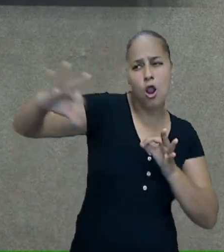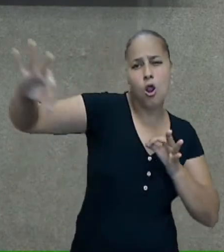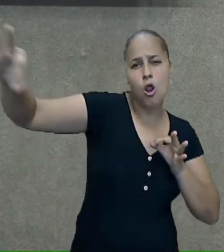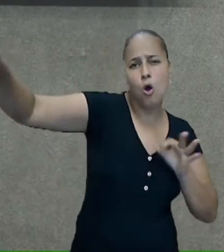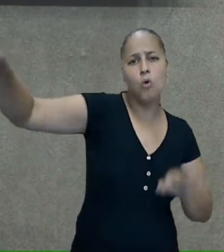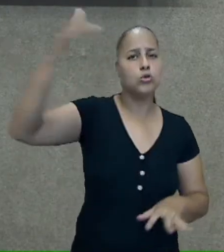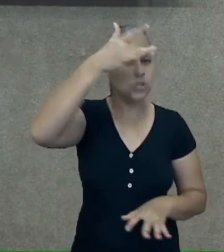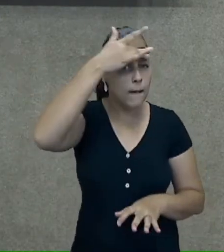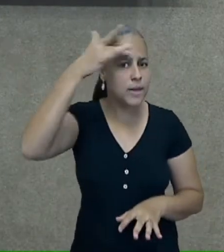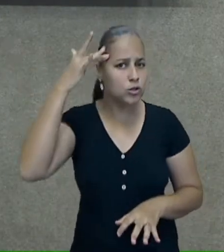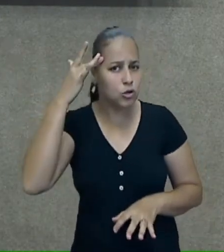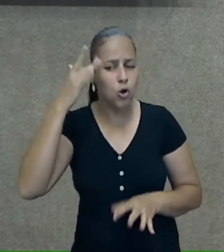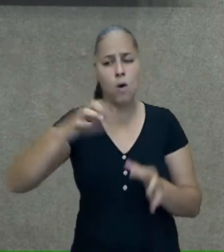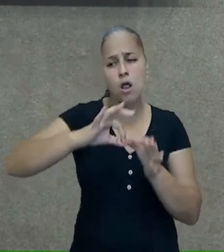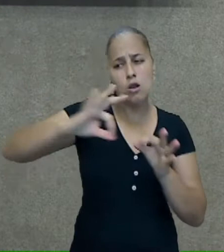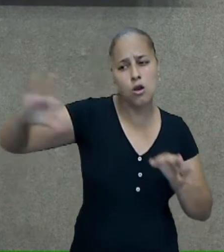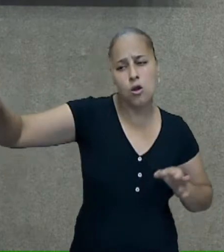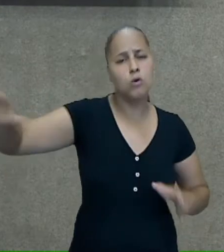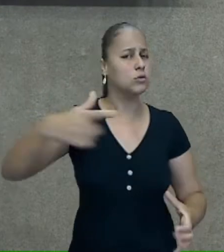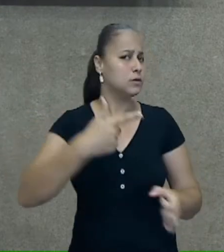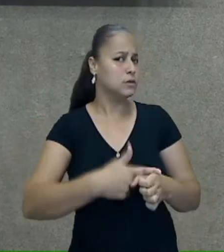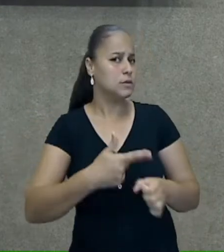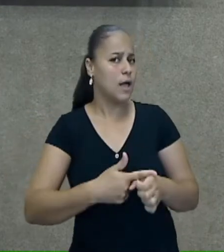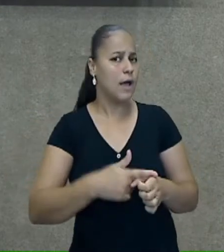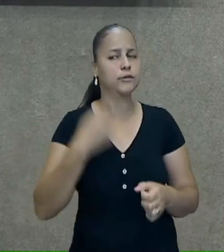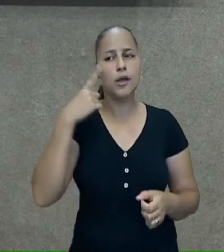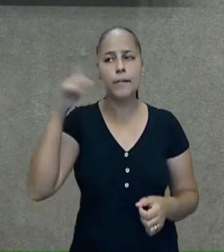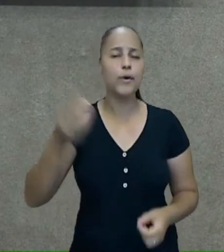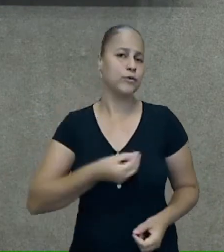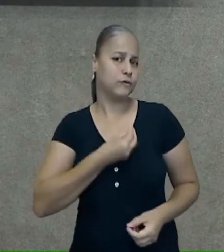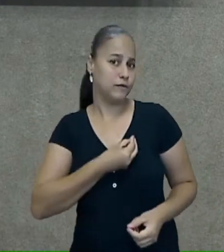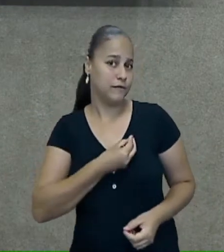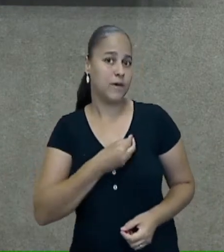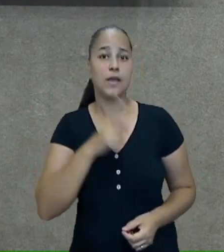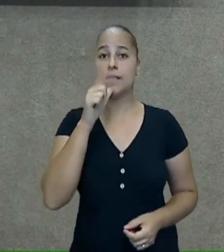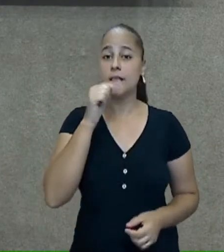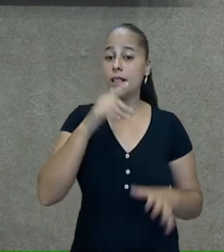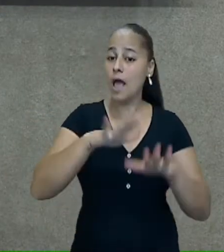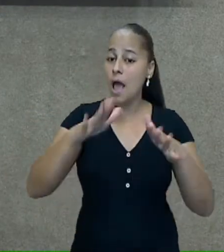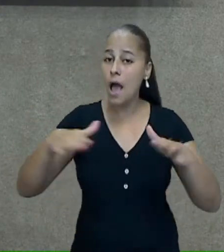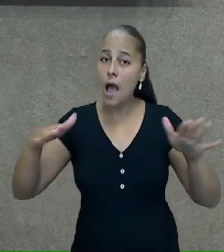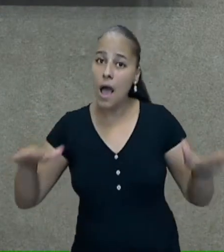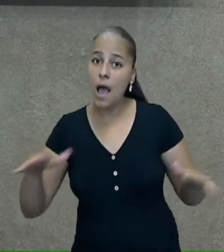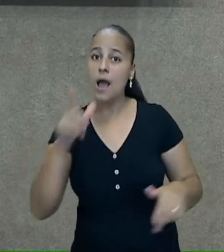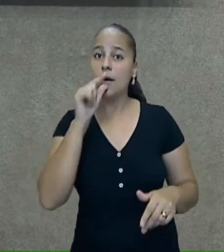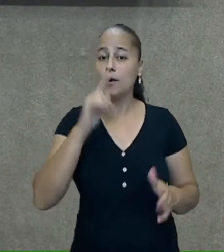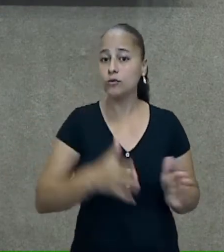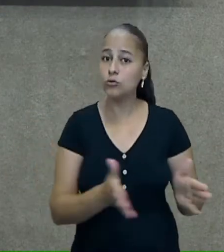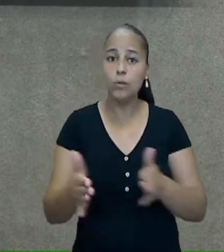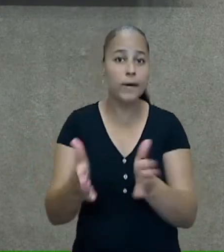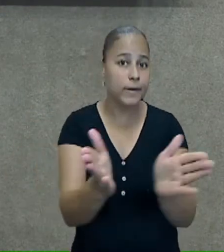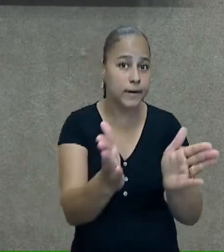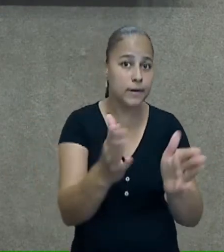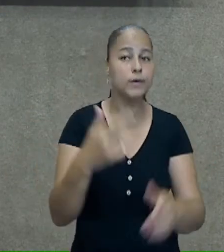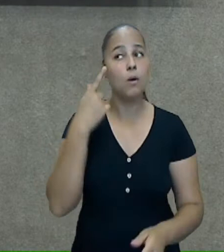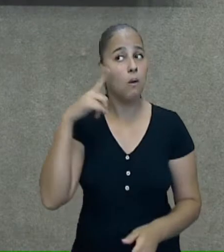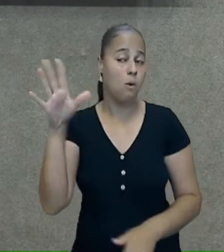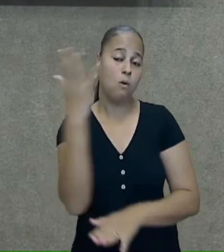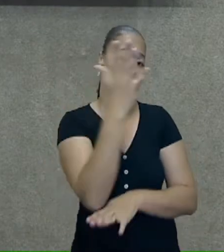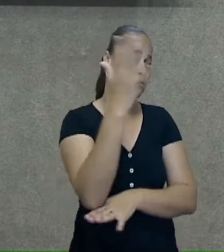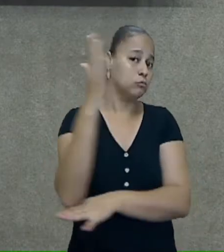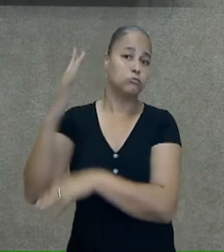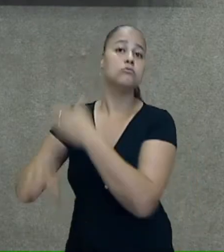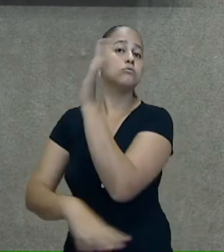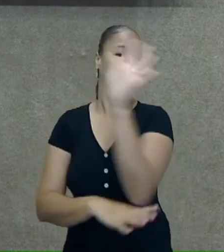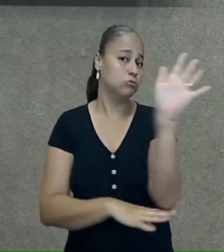aqui, né, pode ser mares, rios, florestas. Então, eles conseguem viver sem a